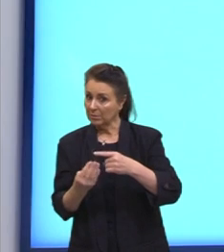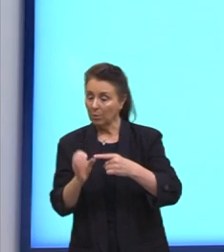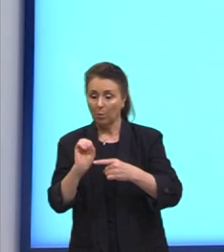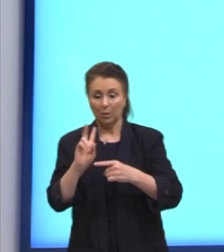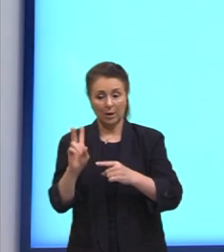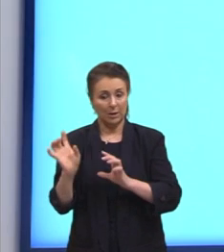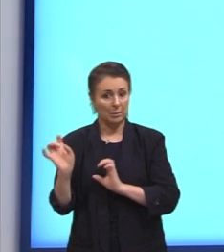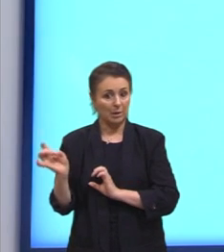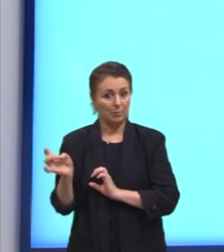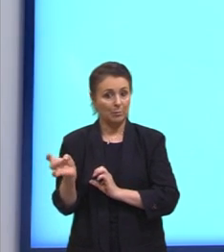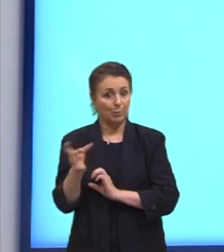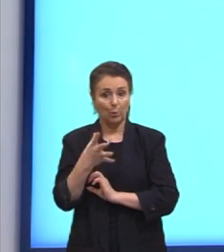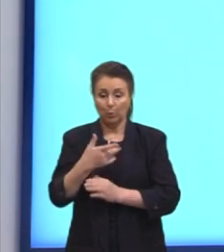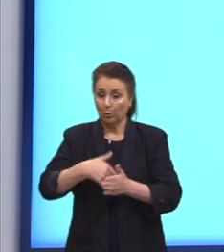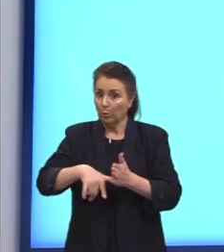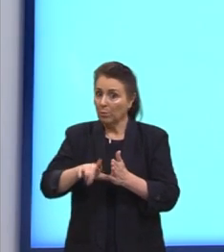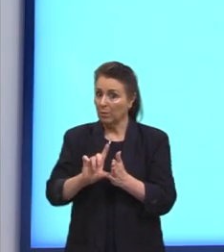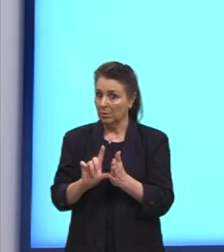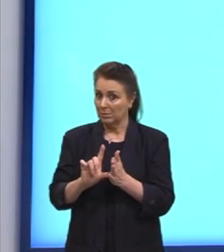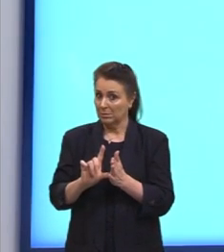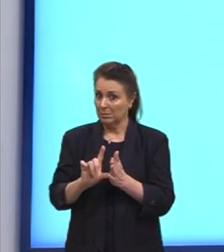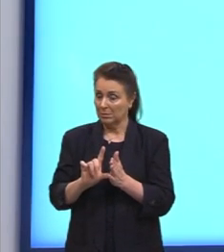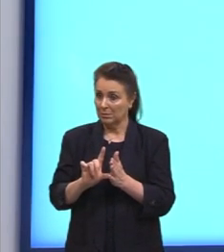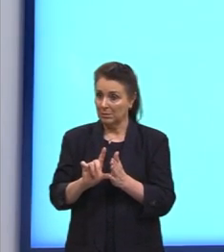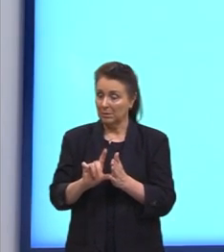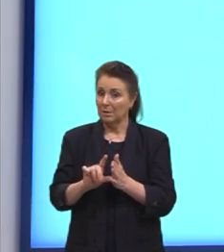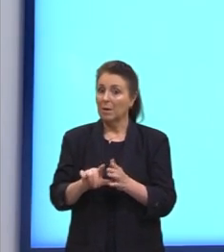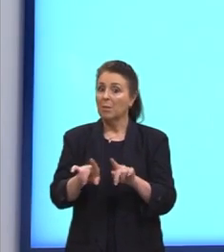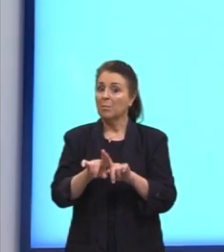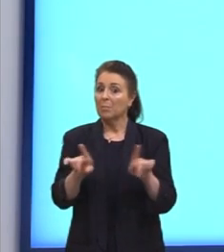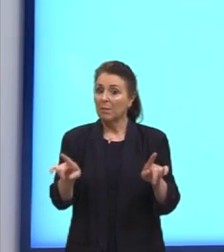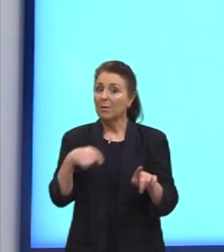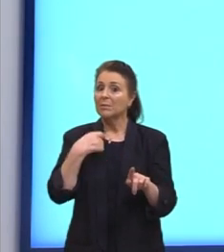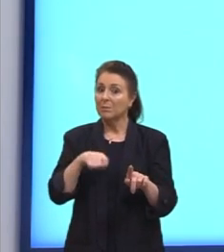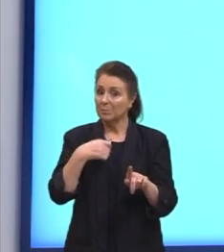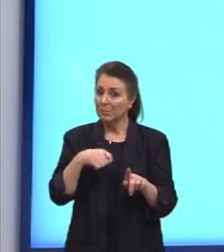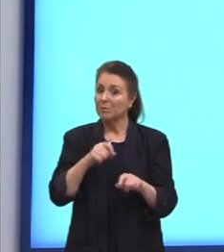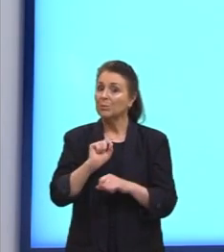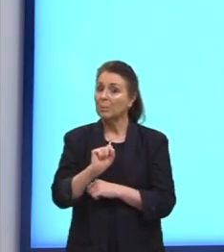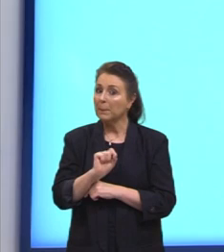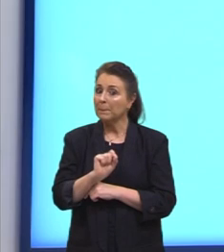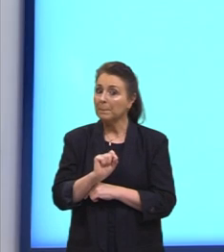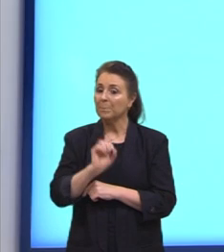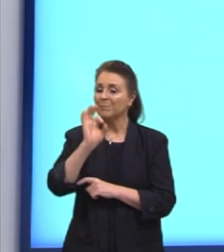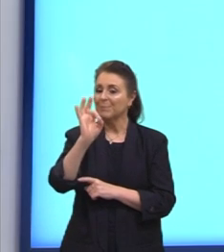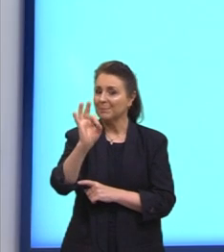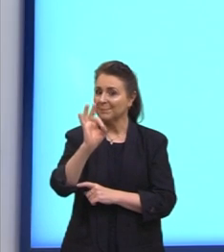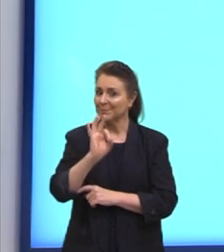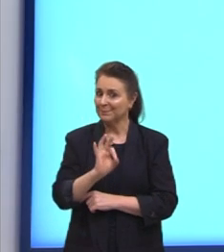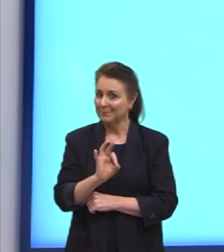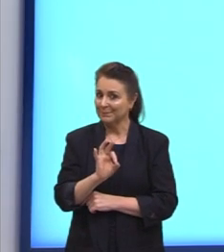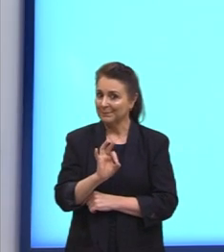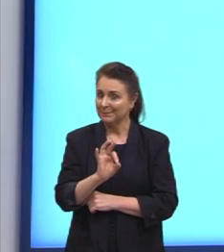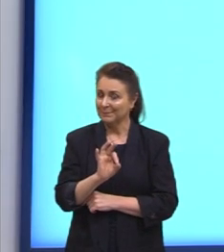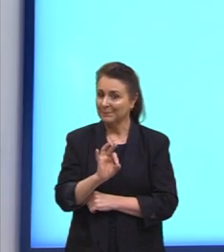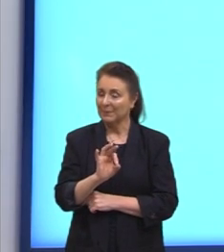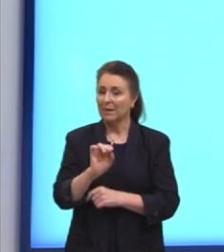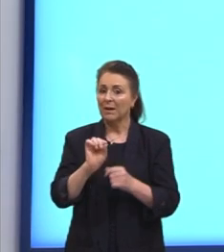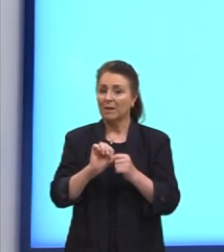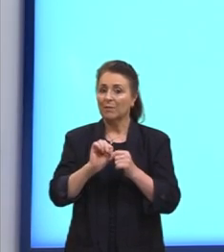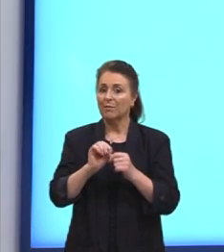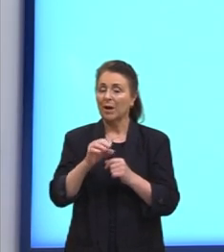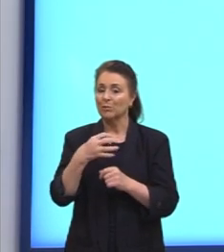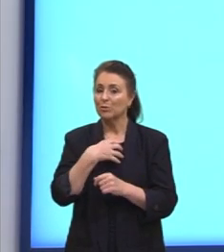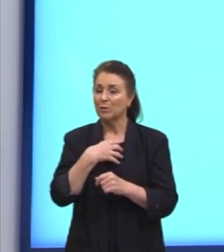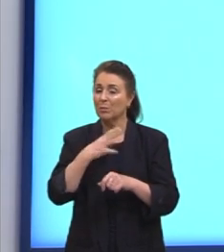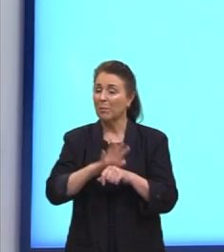ali, né, no finalzinho da questão. Porém, eu preciso de percentual. Aí a forma mais